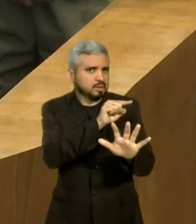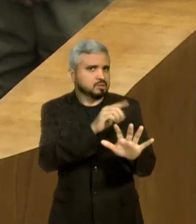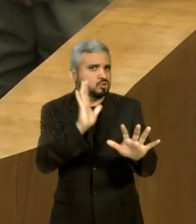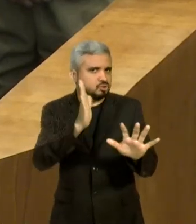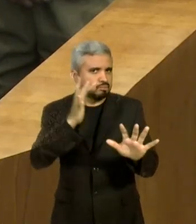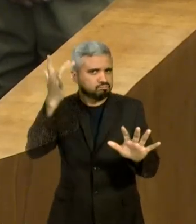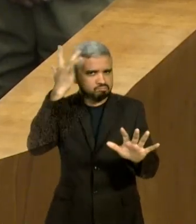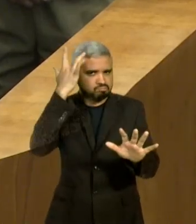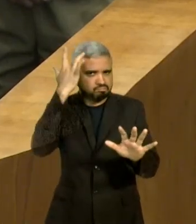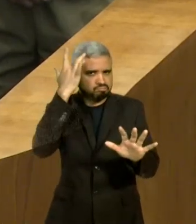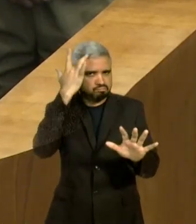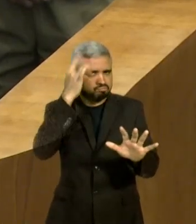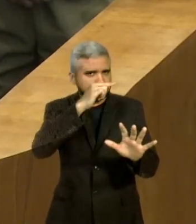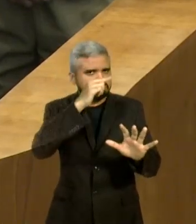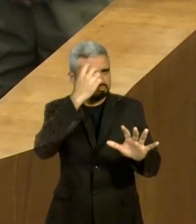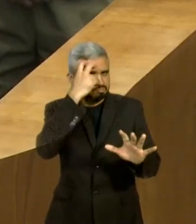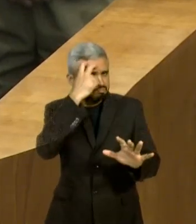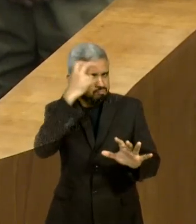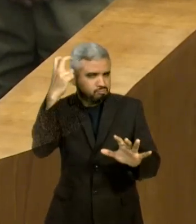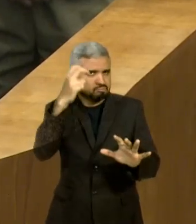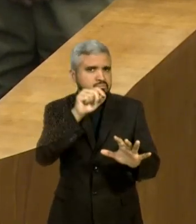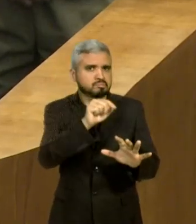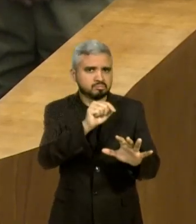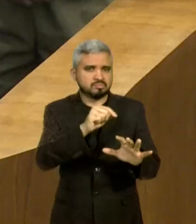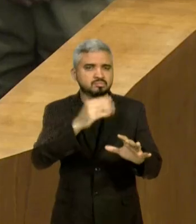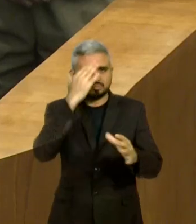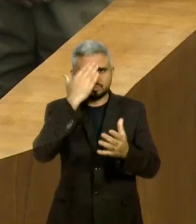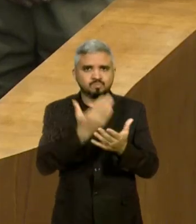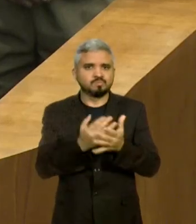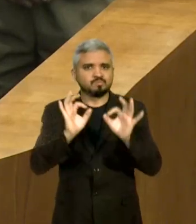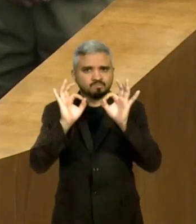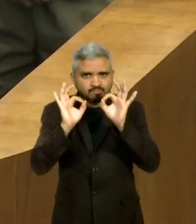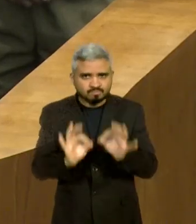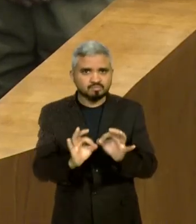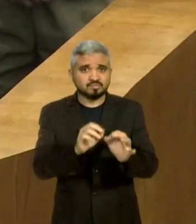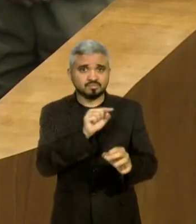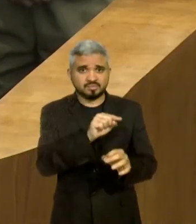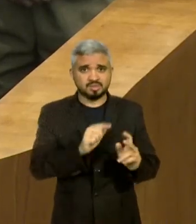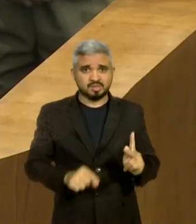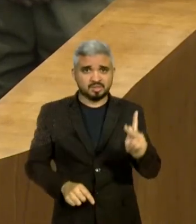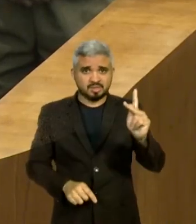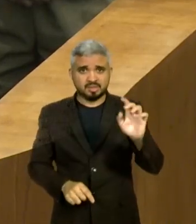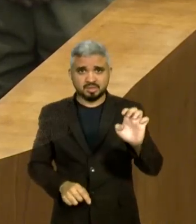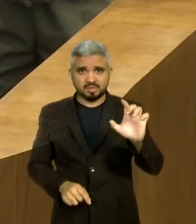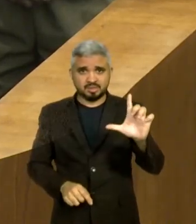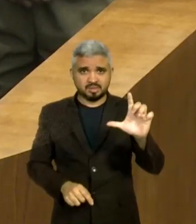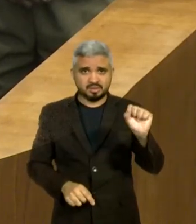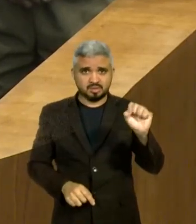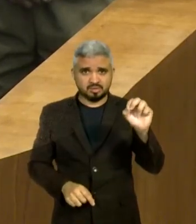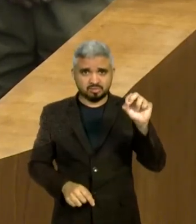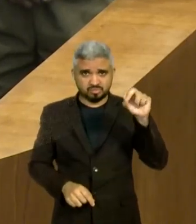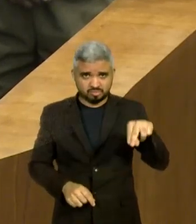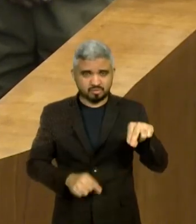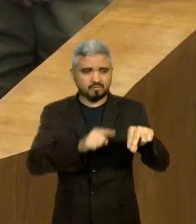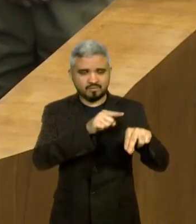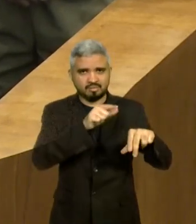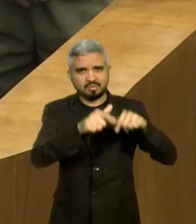e na sua capacidade. Tenho certeza também que o Kelson fará um grande governo.